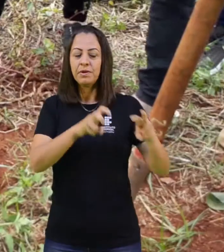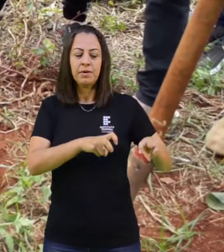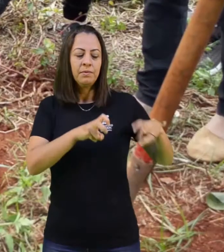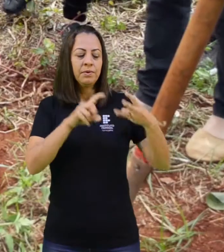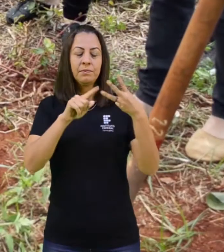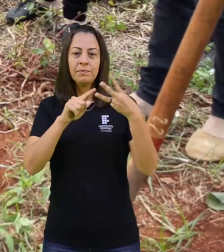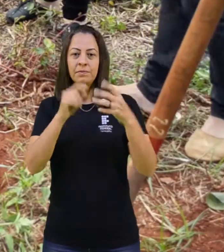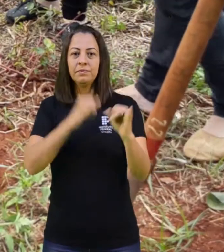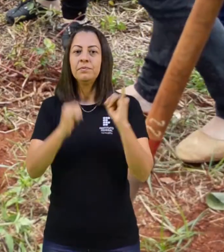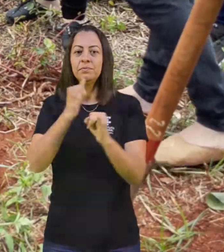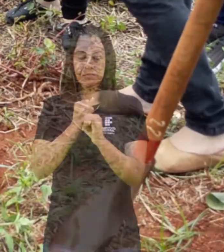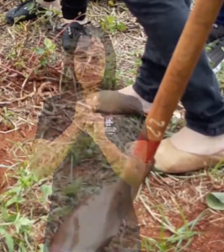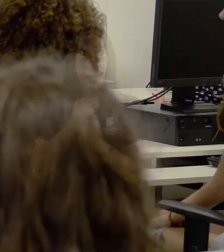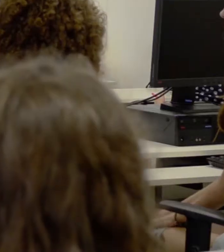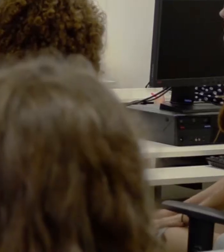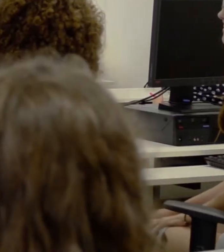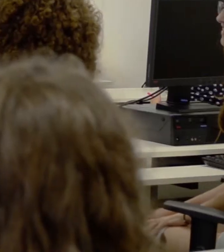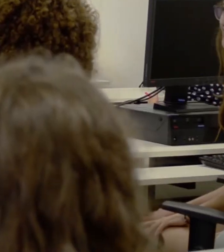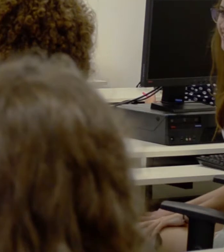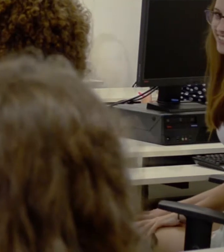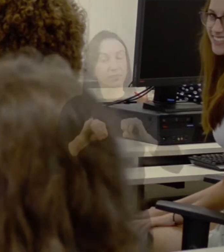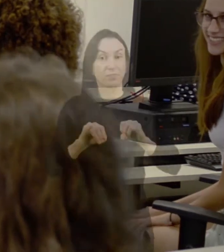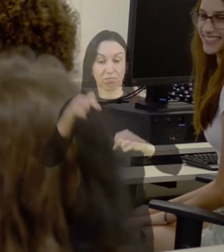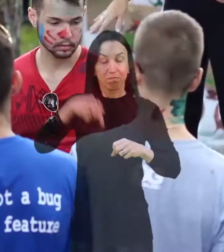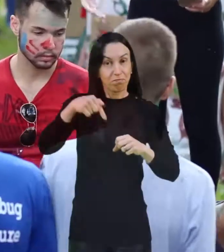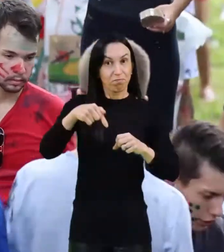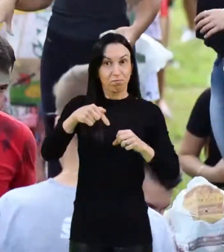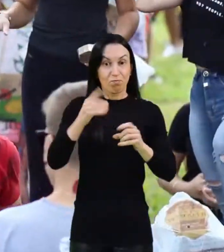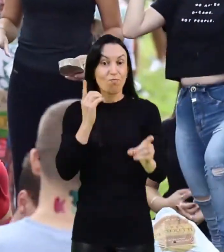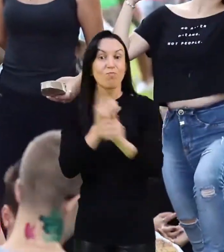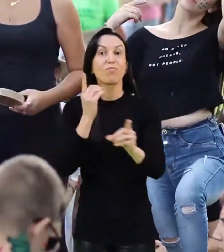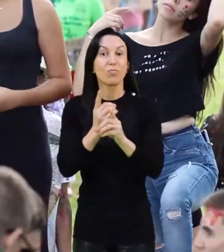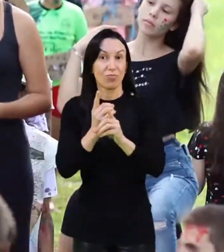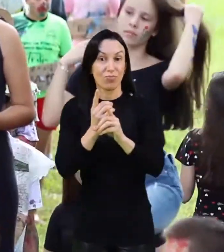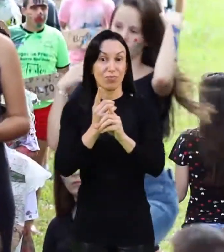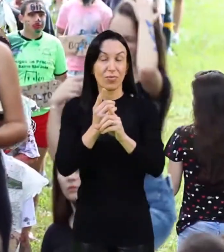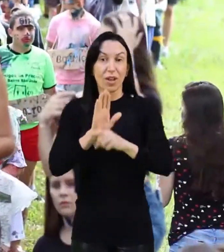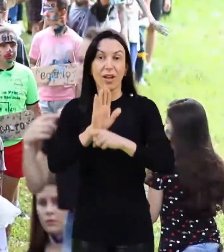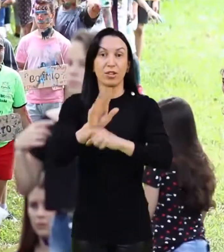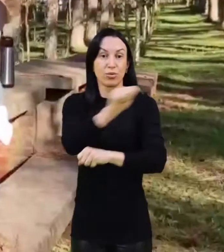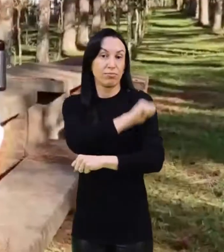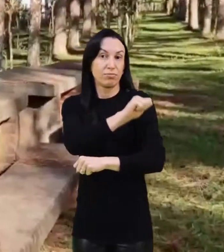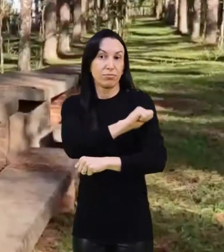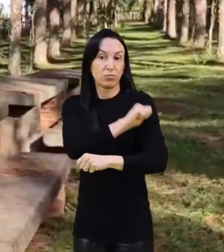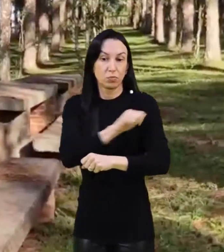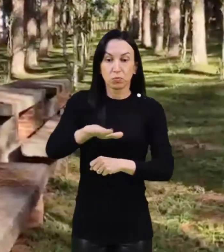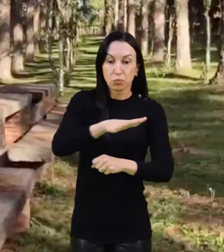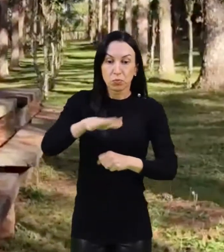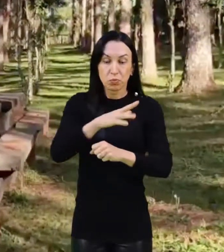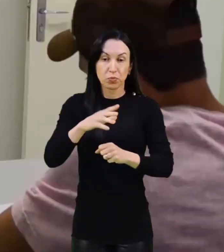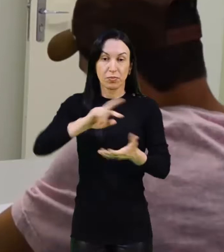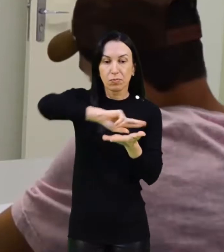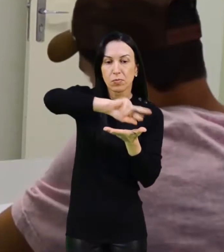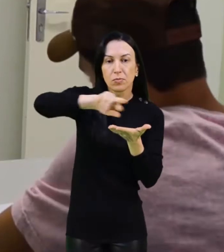administração, agropecuária e informática. Aqui você também encontra um ambiente rico em diversidade e troca